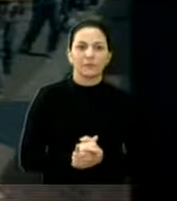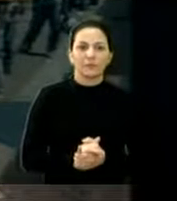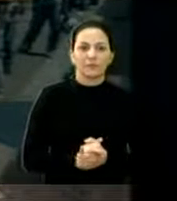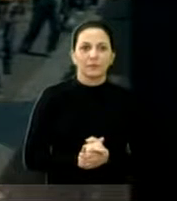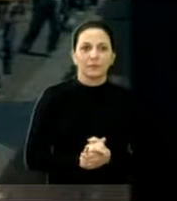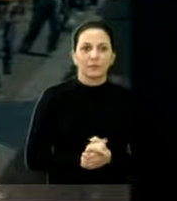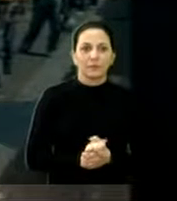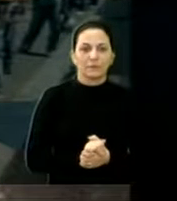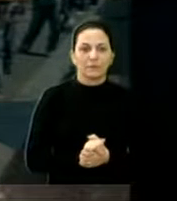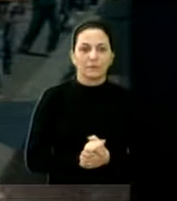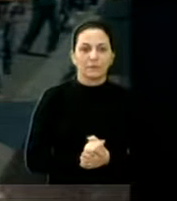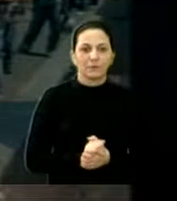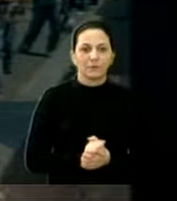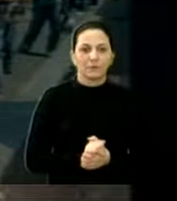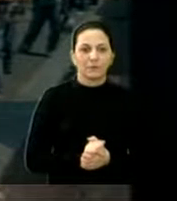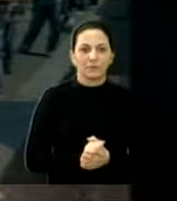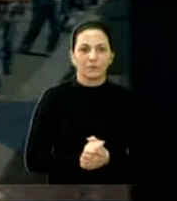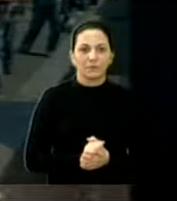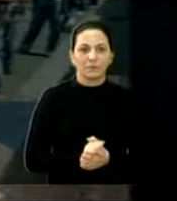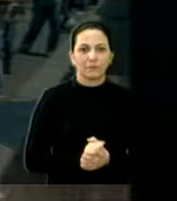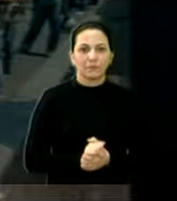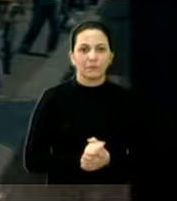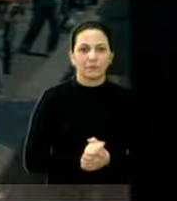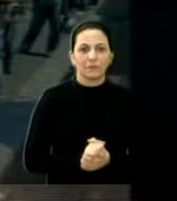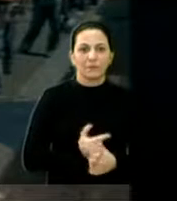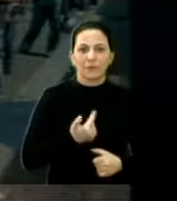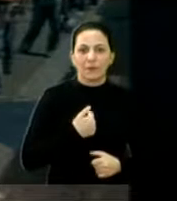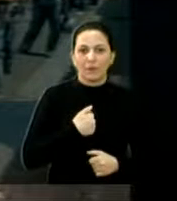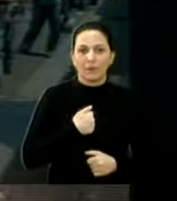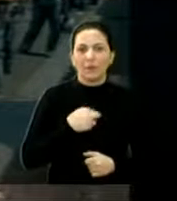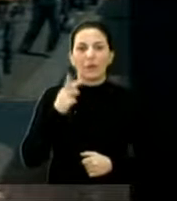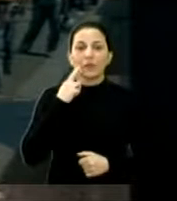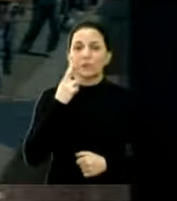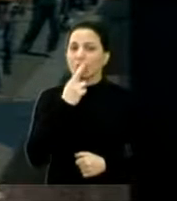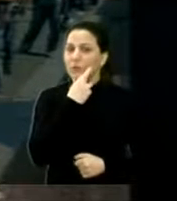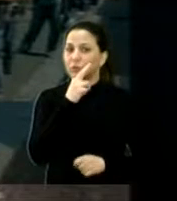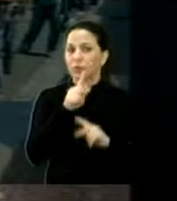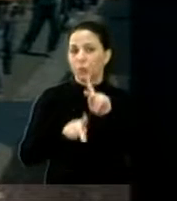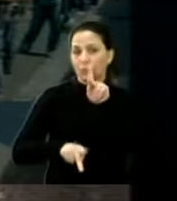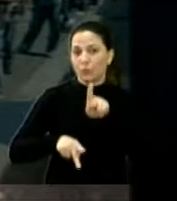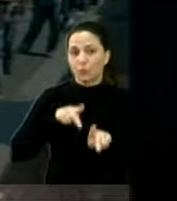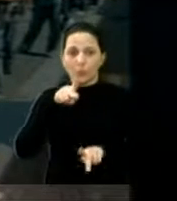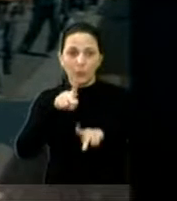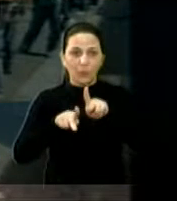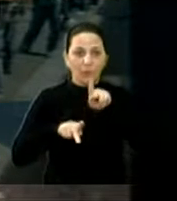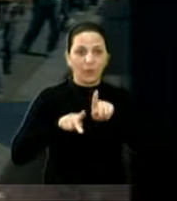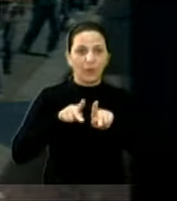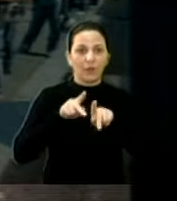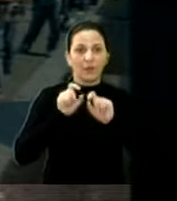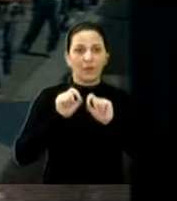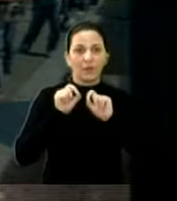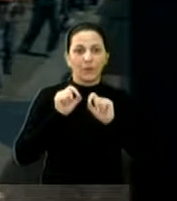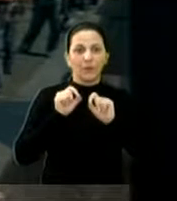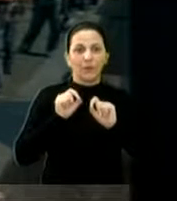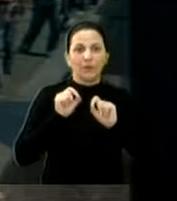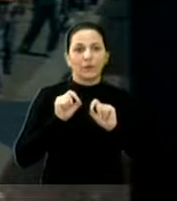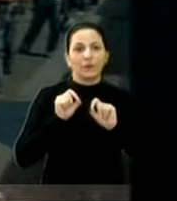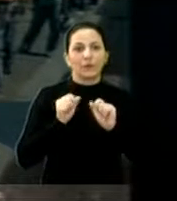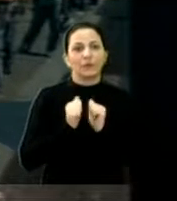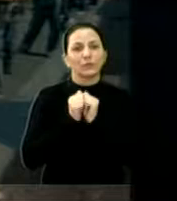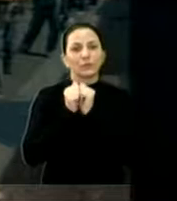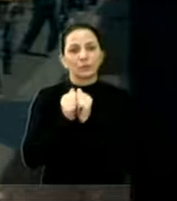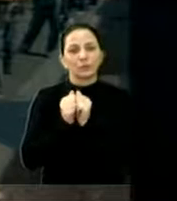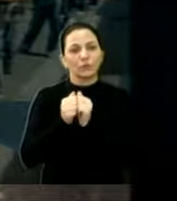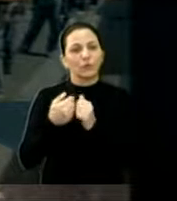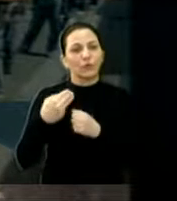Ali eu estava ali no restaurante popular, fazendo uma divulgação, fui chamado também para